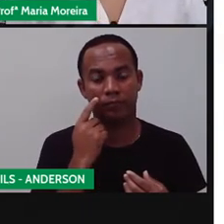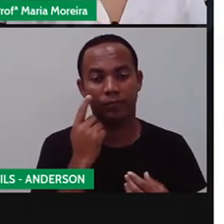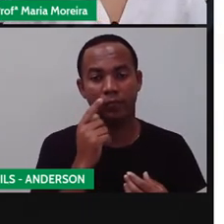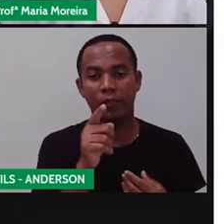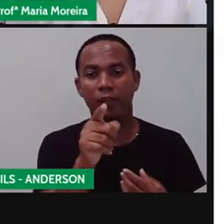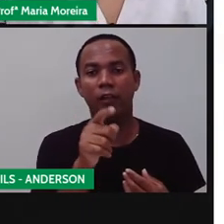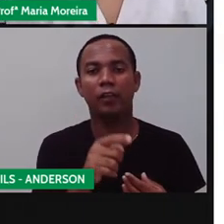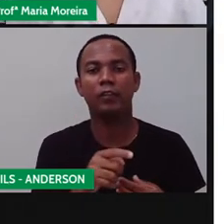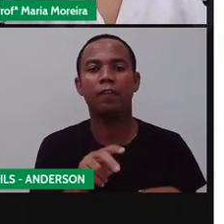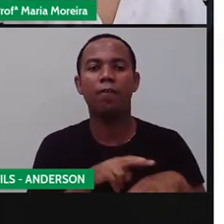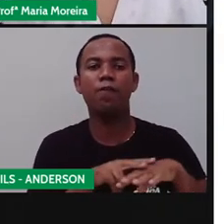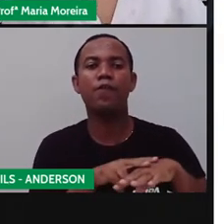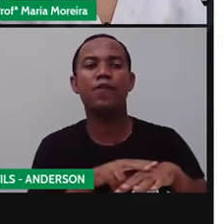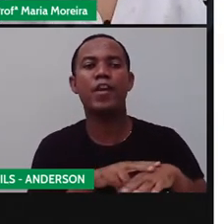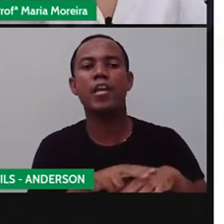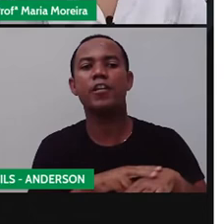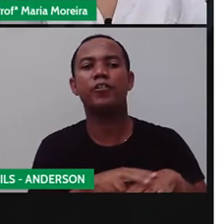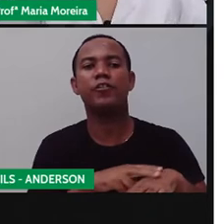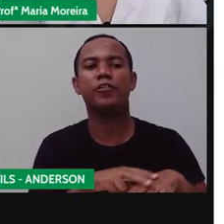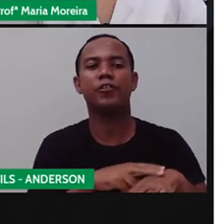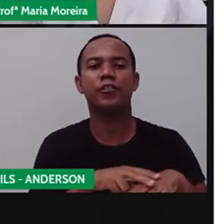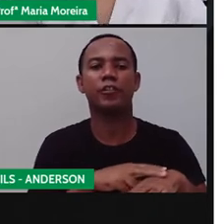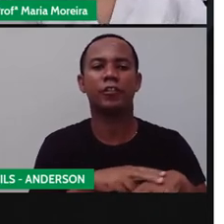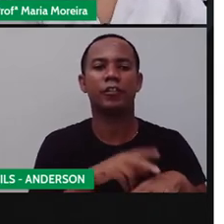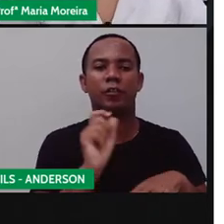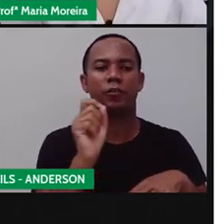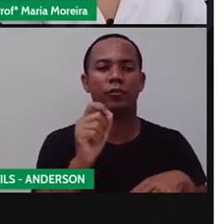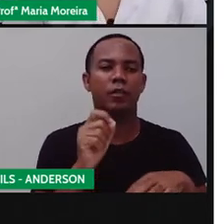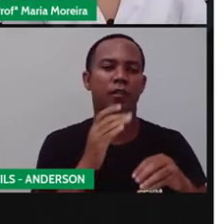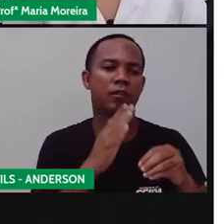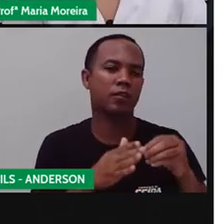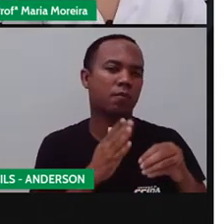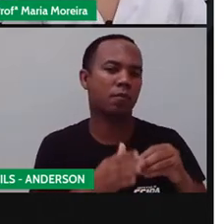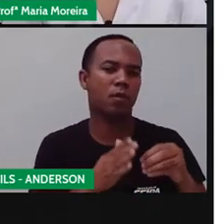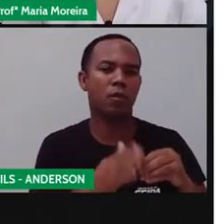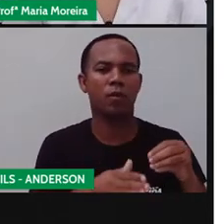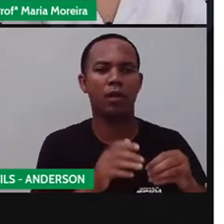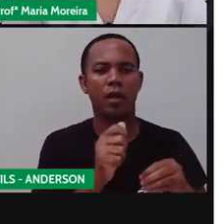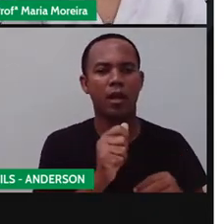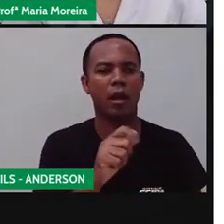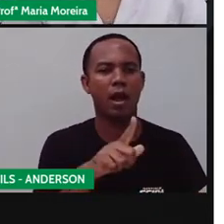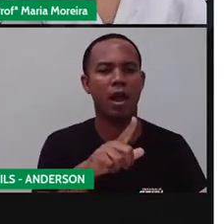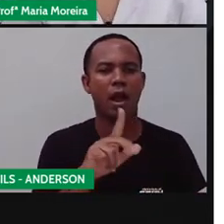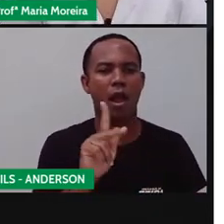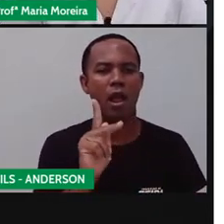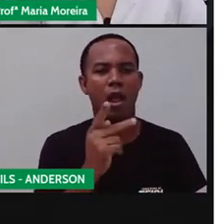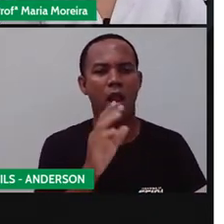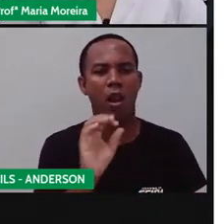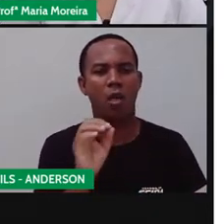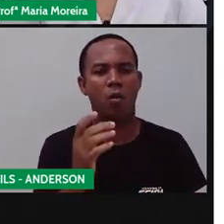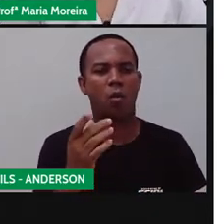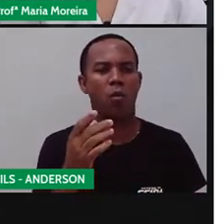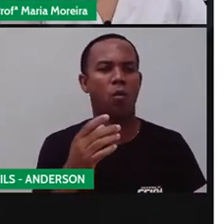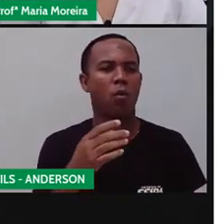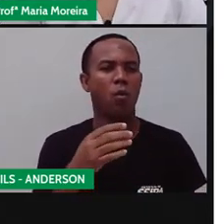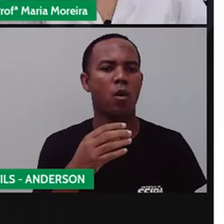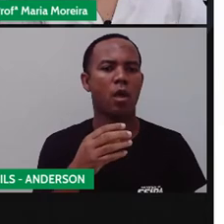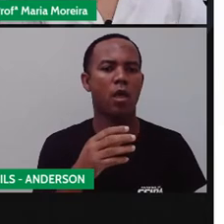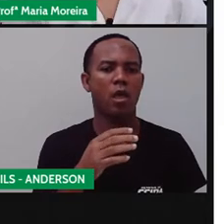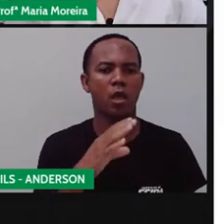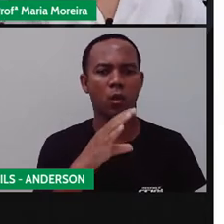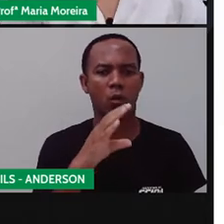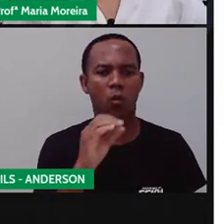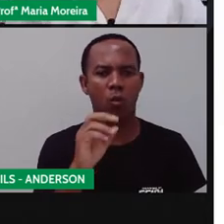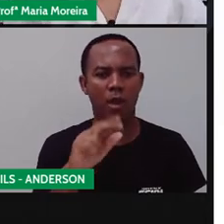frescos mais usados são cebola, alho, coentro, né? A salsinha, o